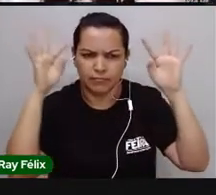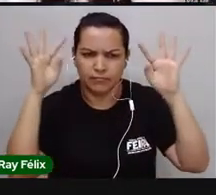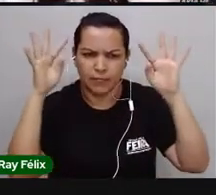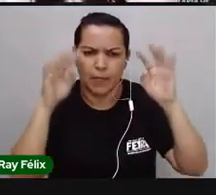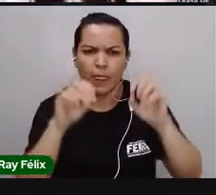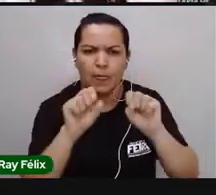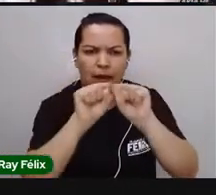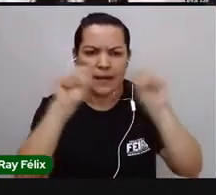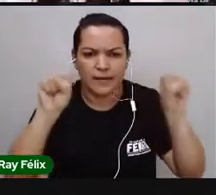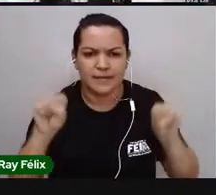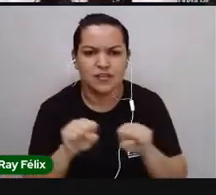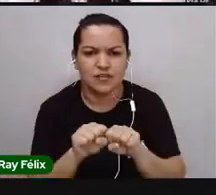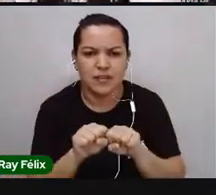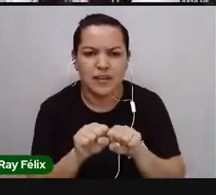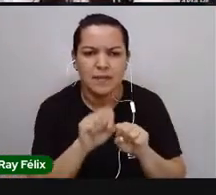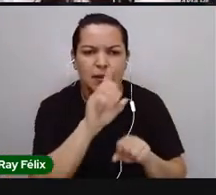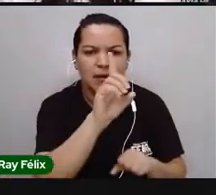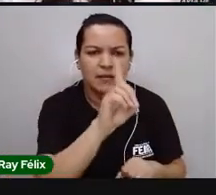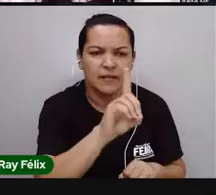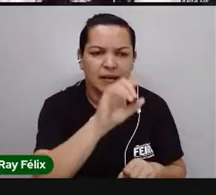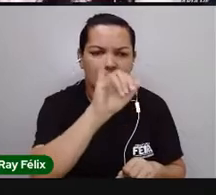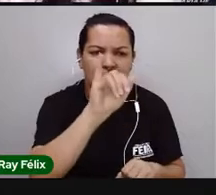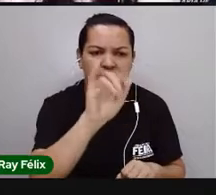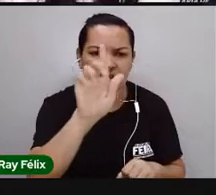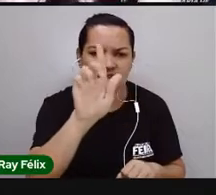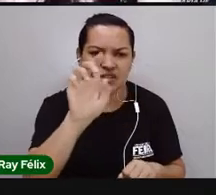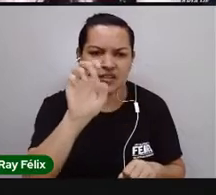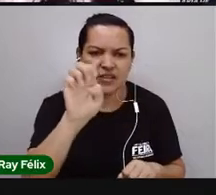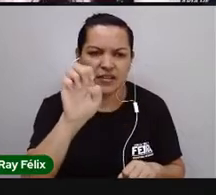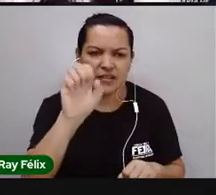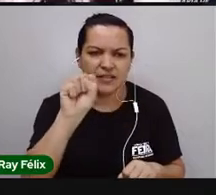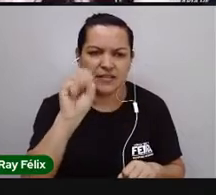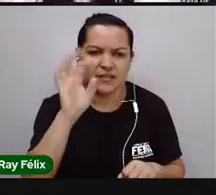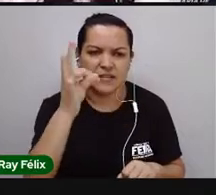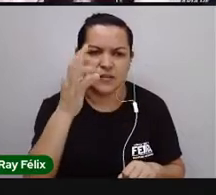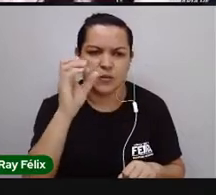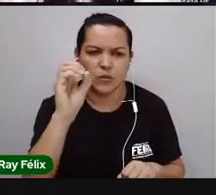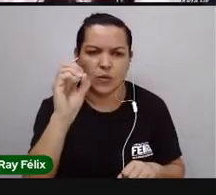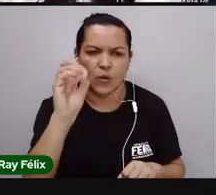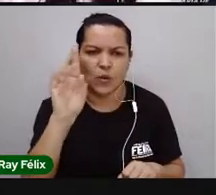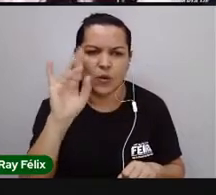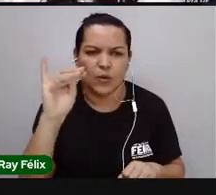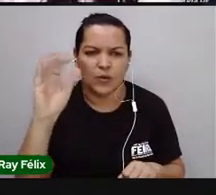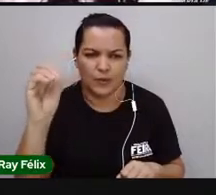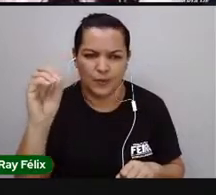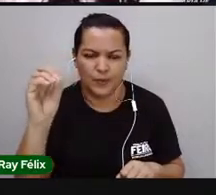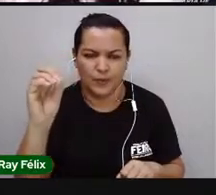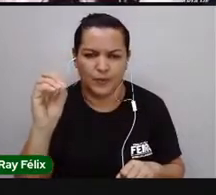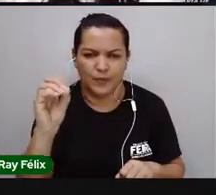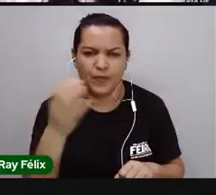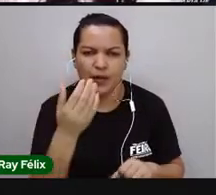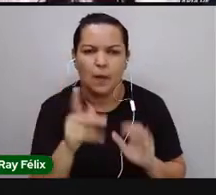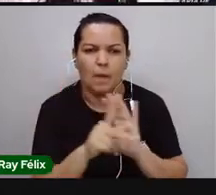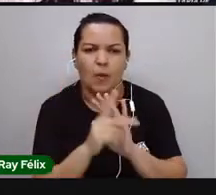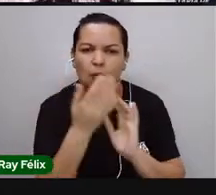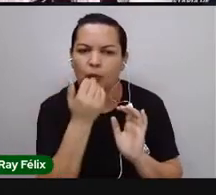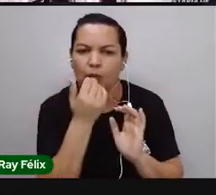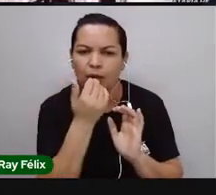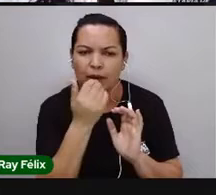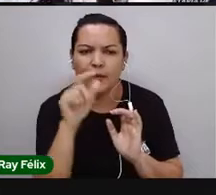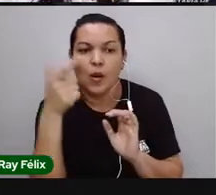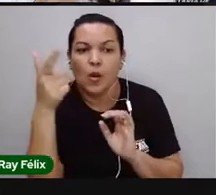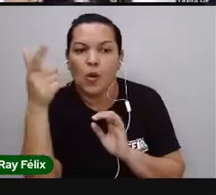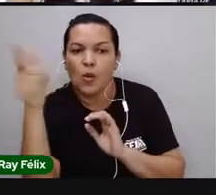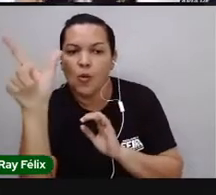Sistema digestório. Tá bom? Nós vimos ele agorinha, hein? Nosso próximo órgão. Vamos ver.